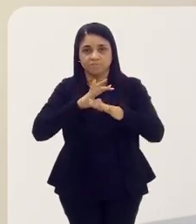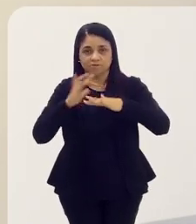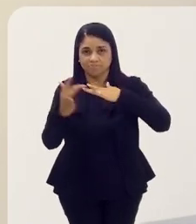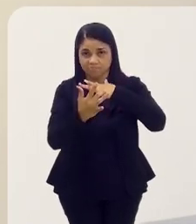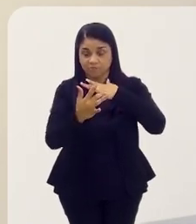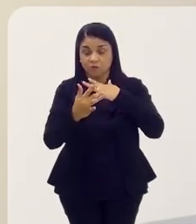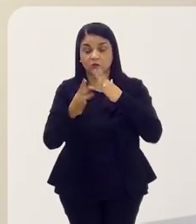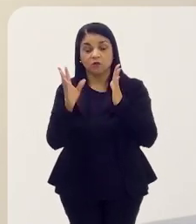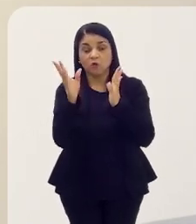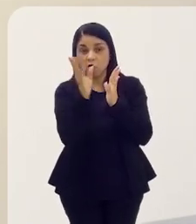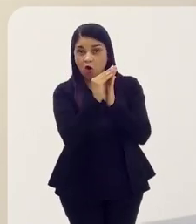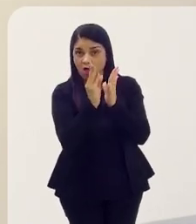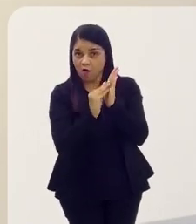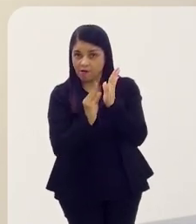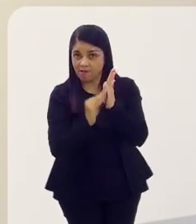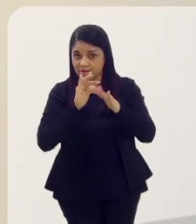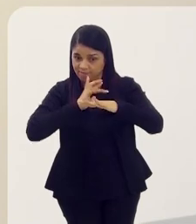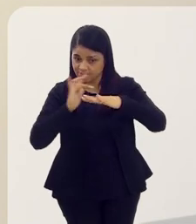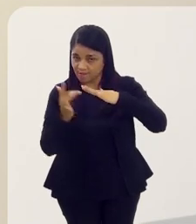isso na rede,